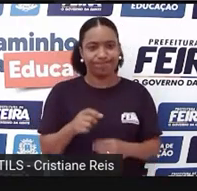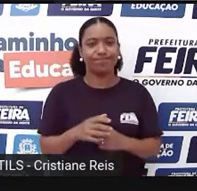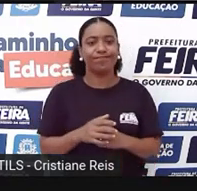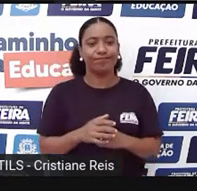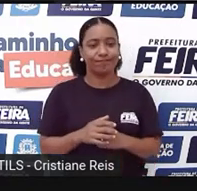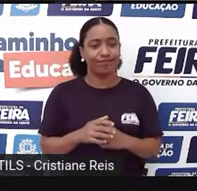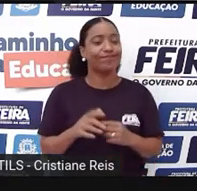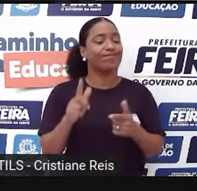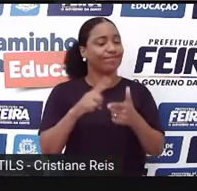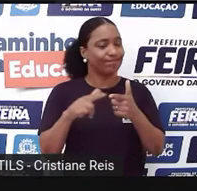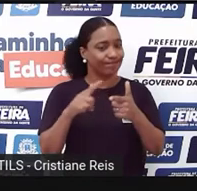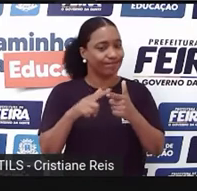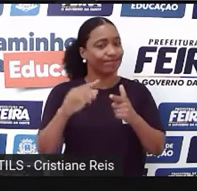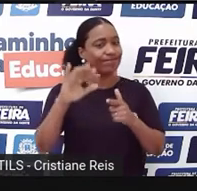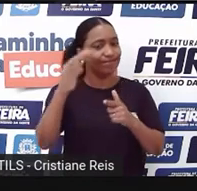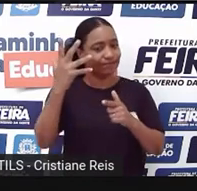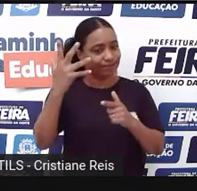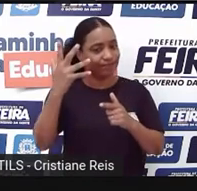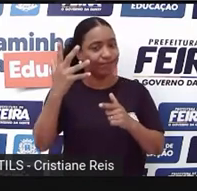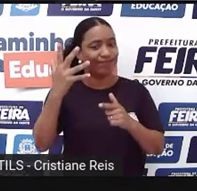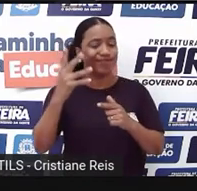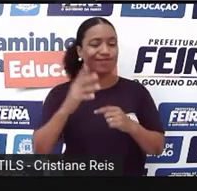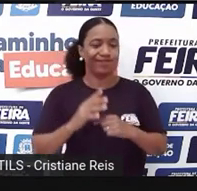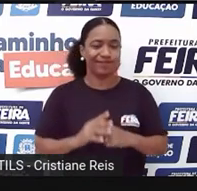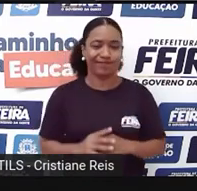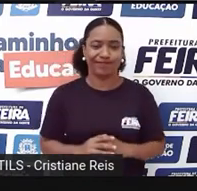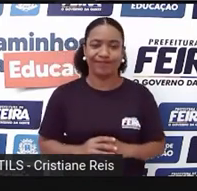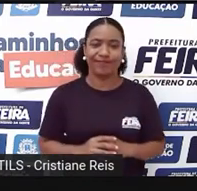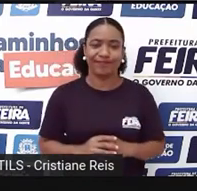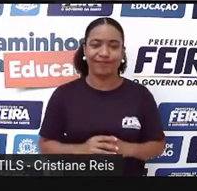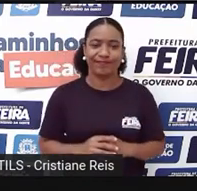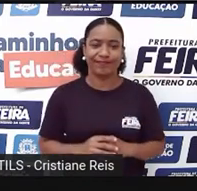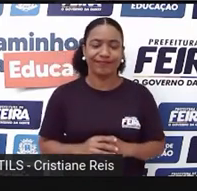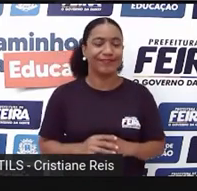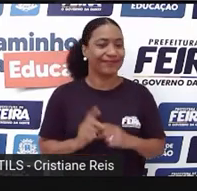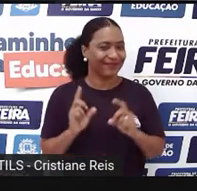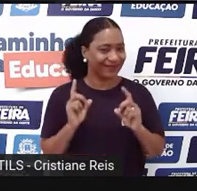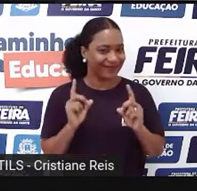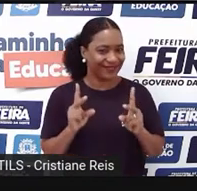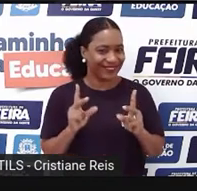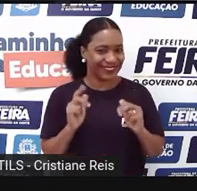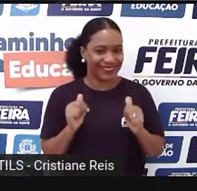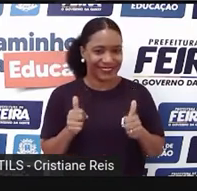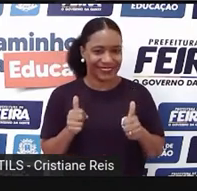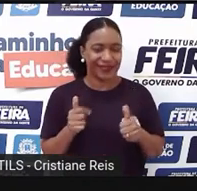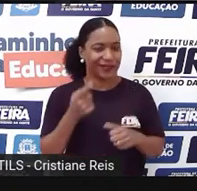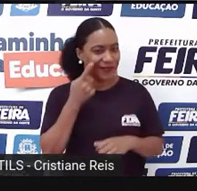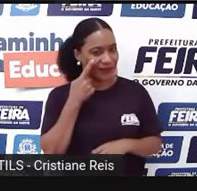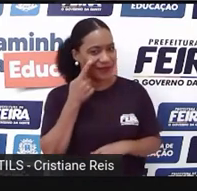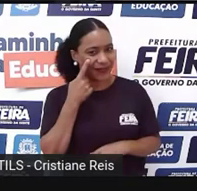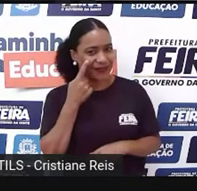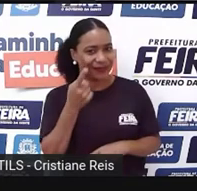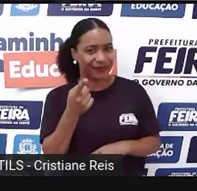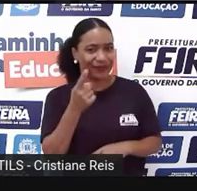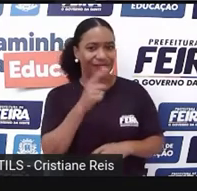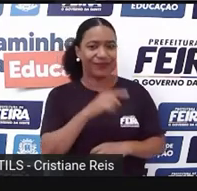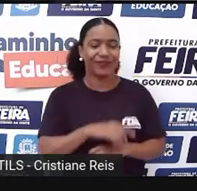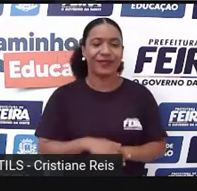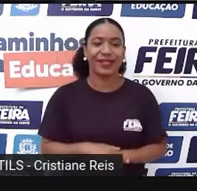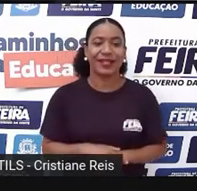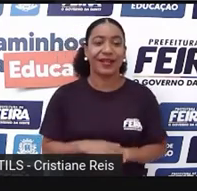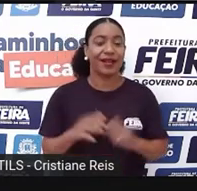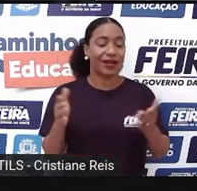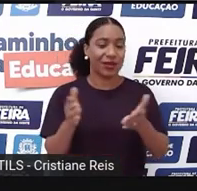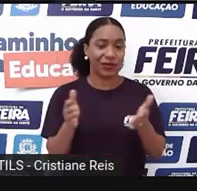a gente chama de conflito, ou seja, conflito. Ok, students? So, vamos